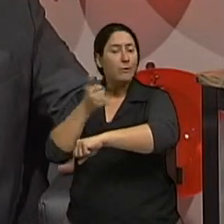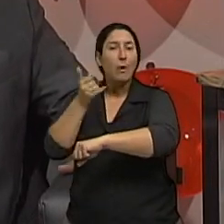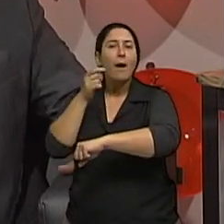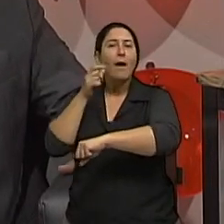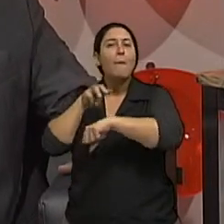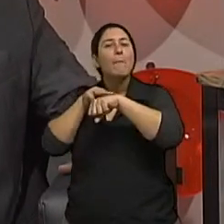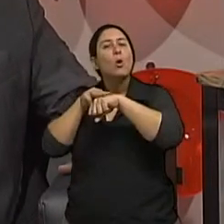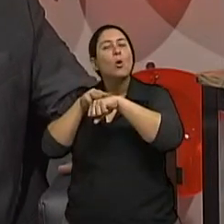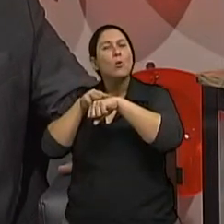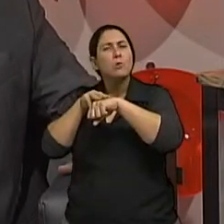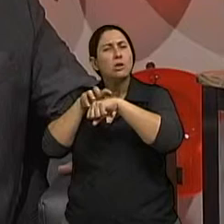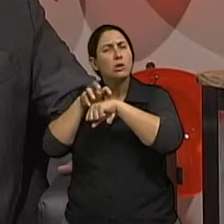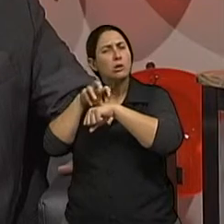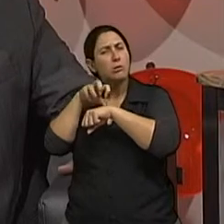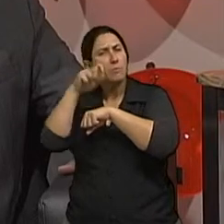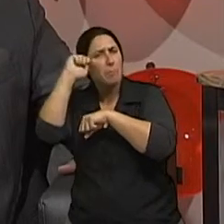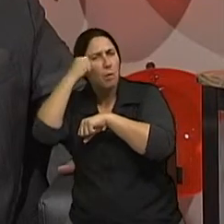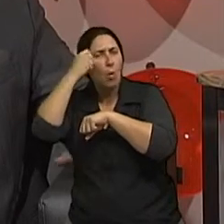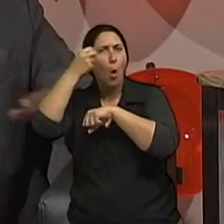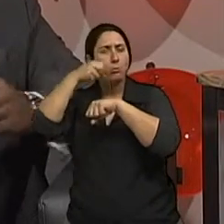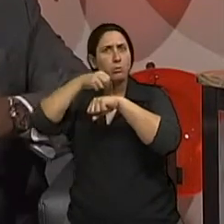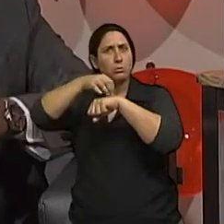sinal que começa a ter um diâmetro,